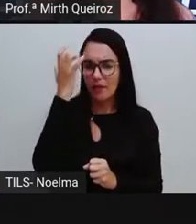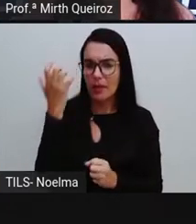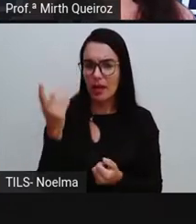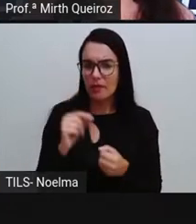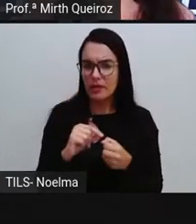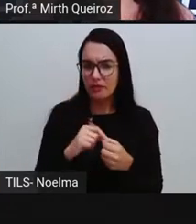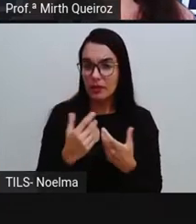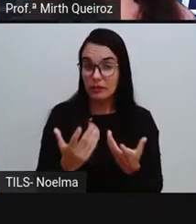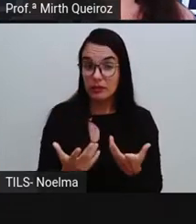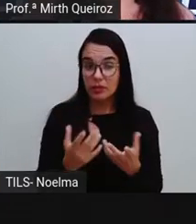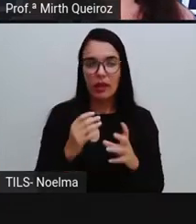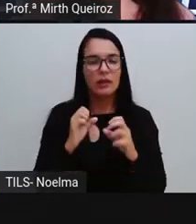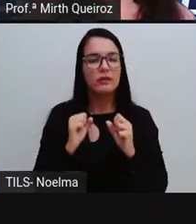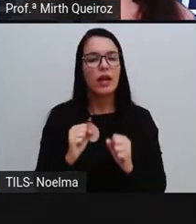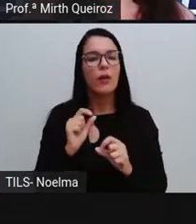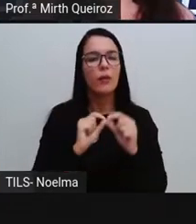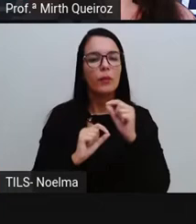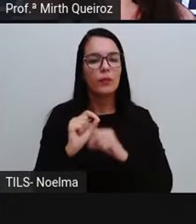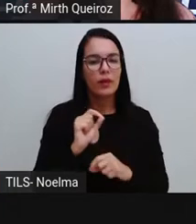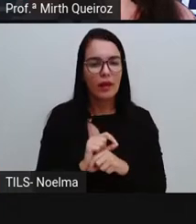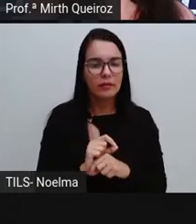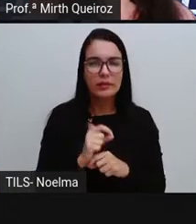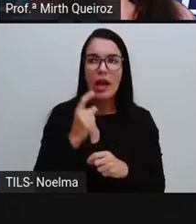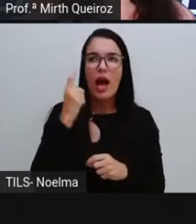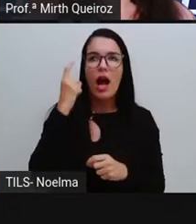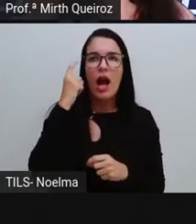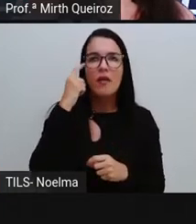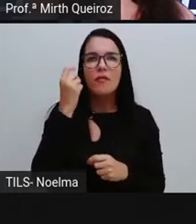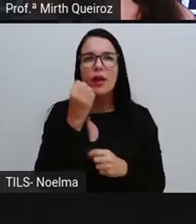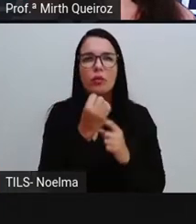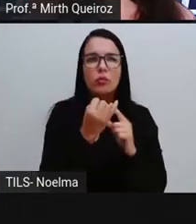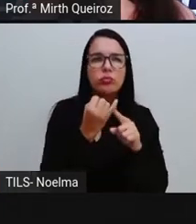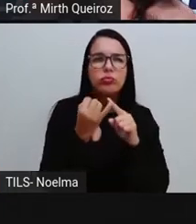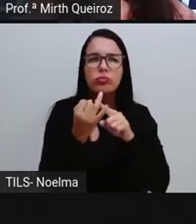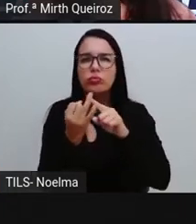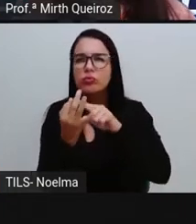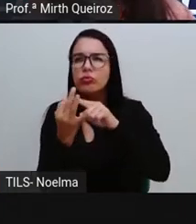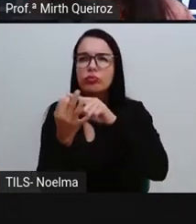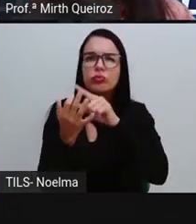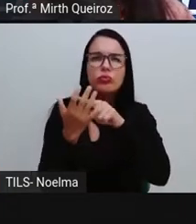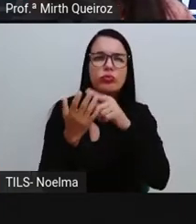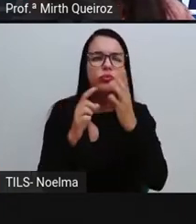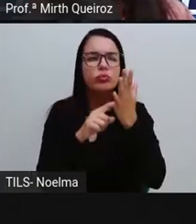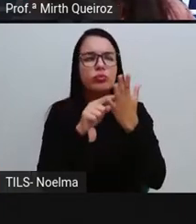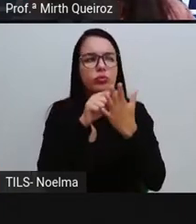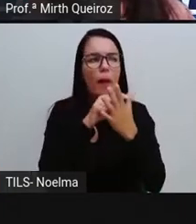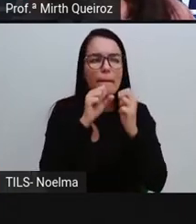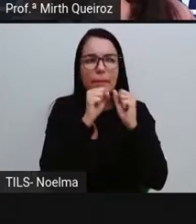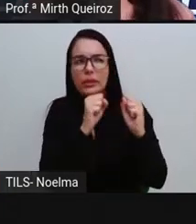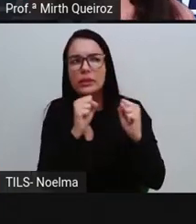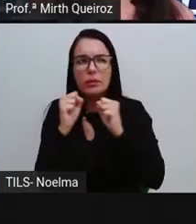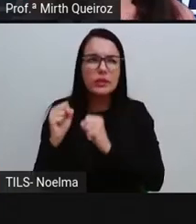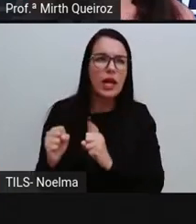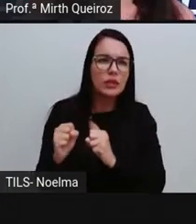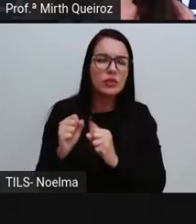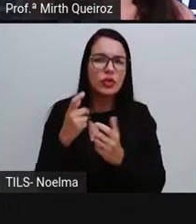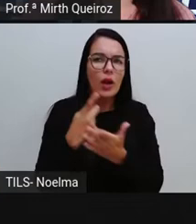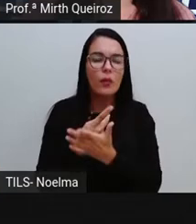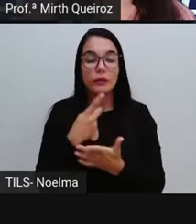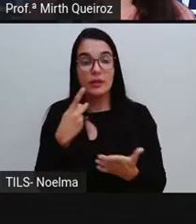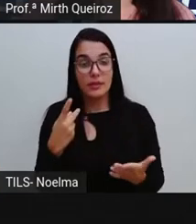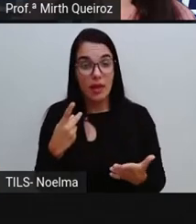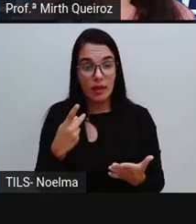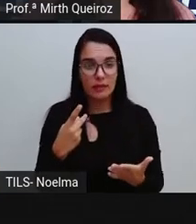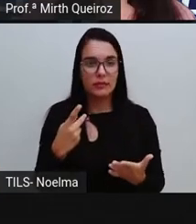quantificar as chances aí, né? De acontecer um evento ou outro evento. E quando a gente fala assim, quais as